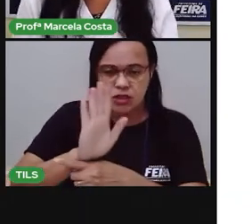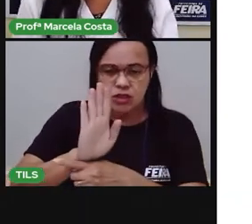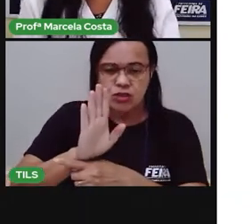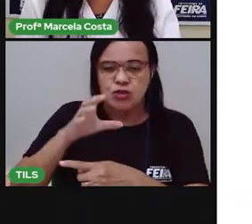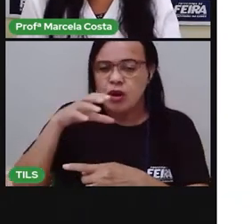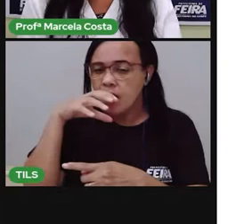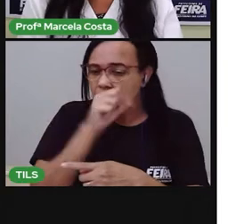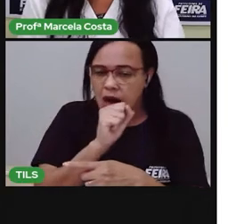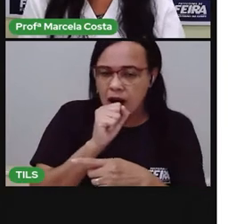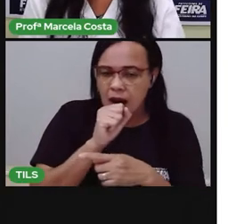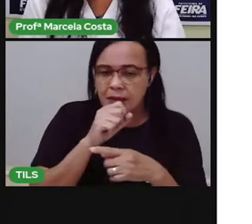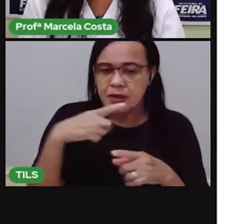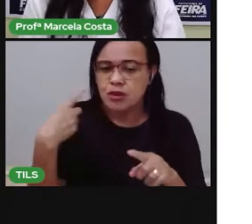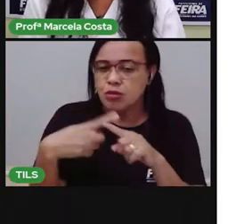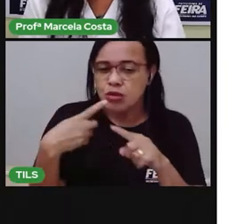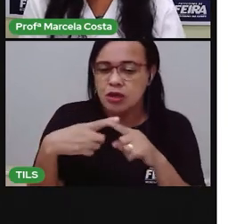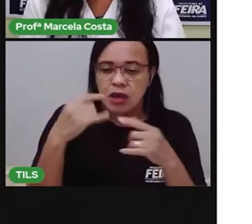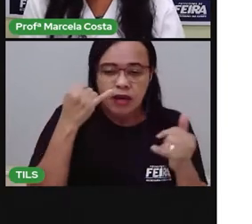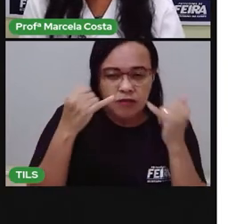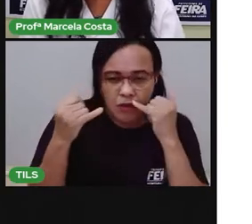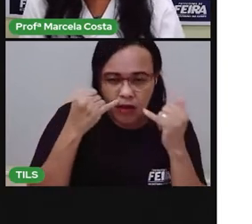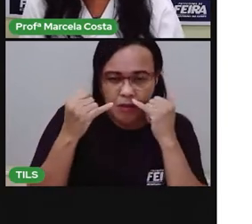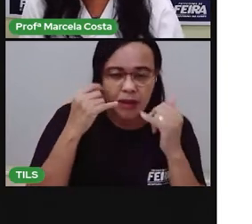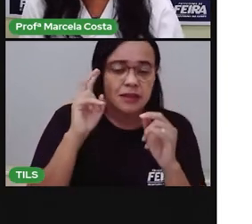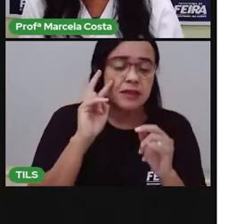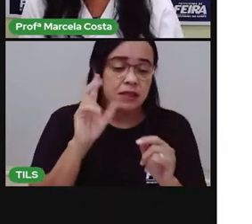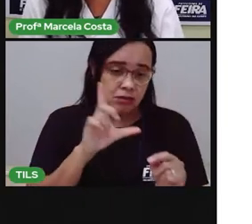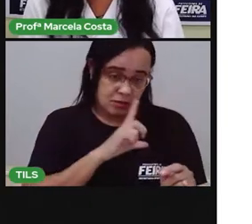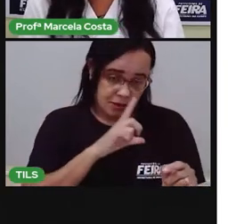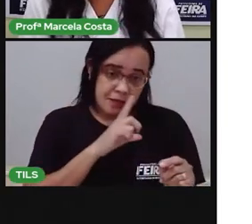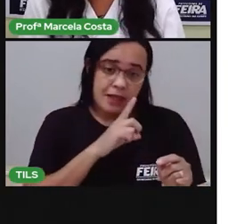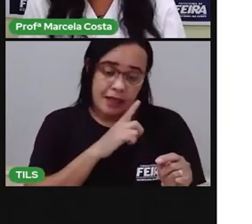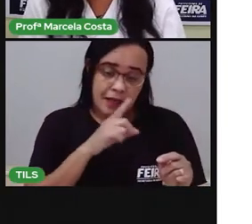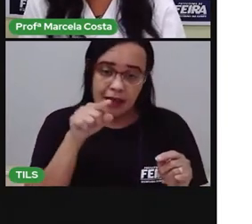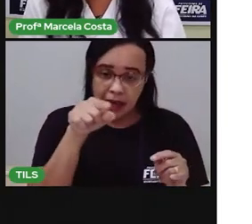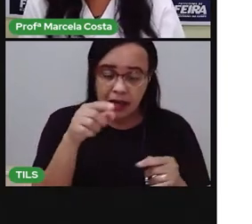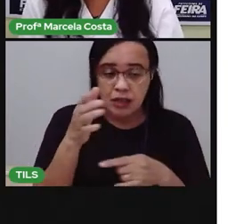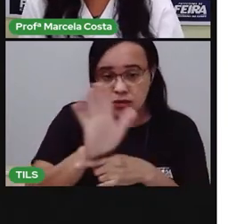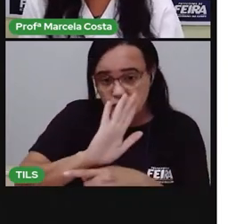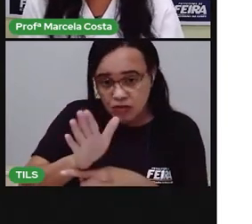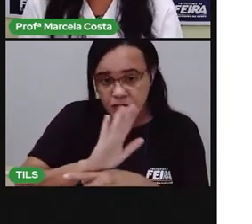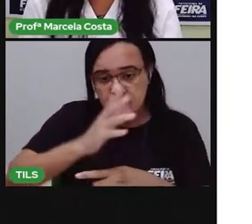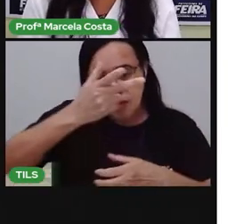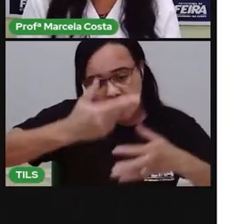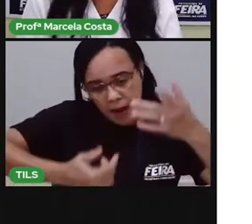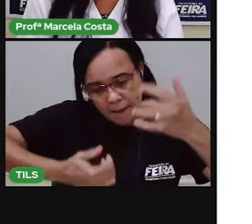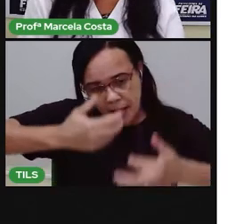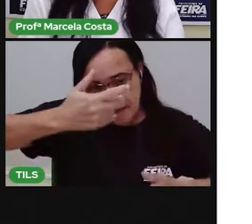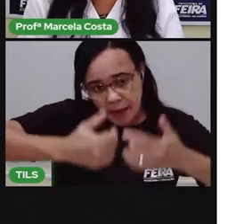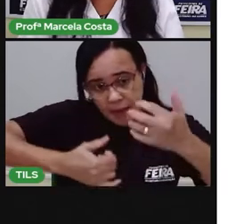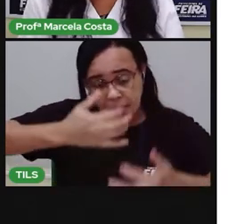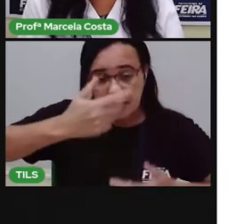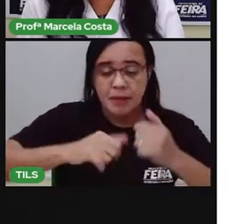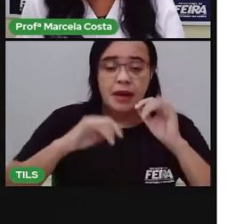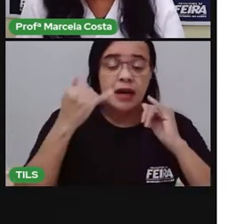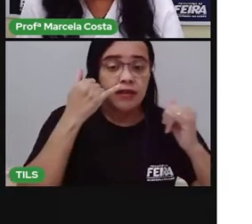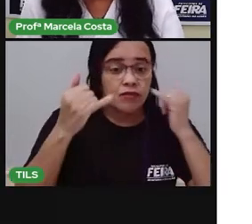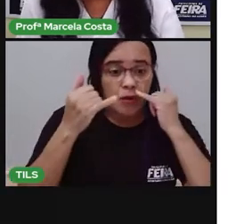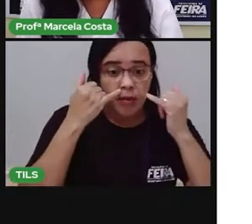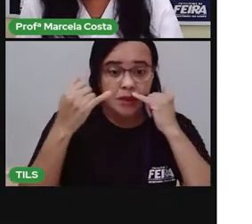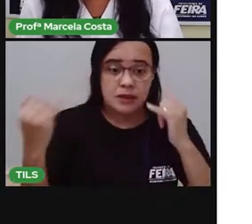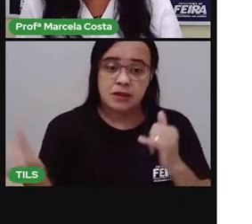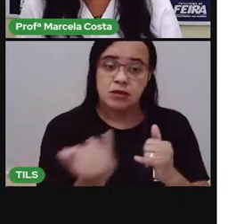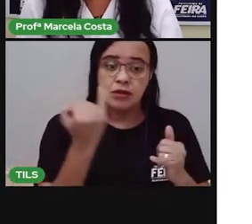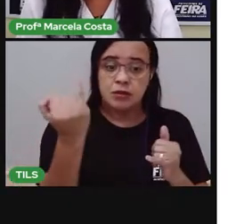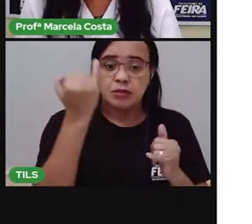traz algumas informações que são explicadas por um profissional de saúde, que ele vai estar explicando algumas informações para a gente sobre